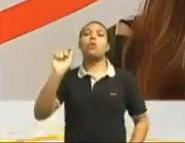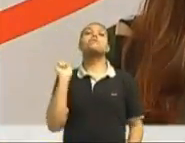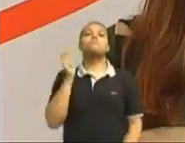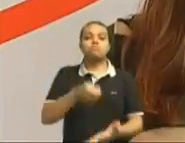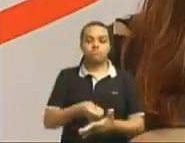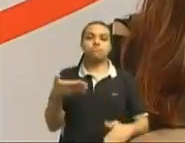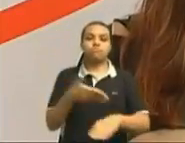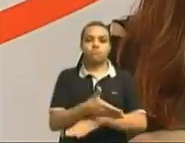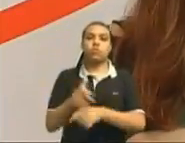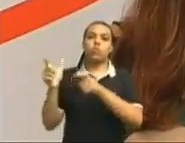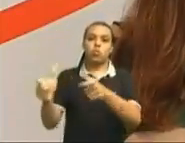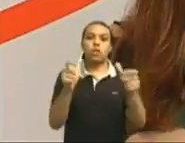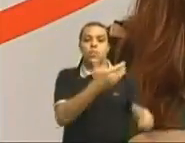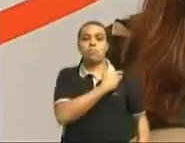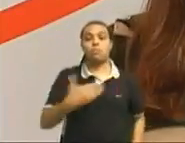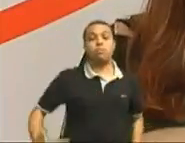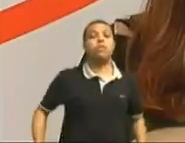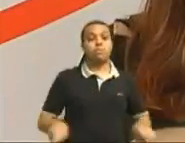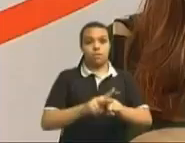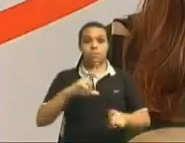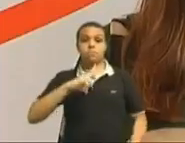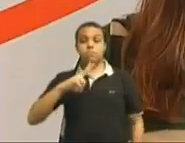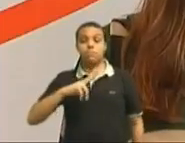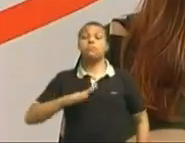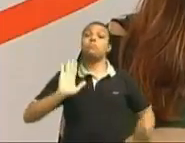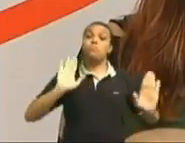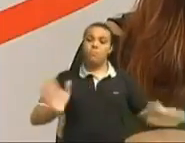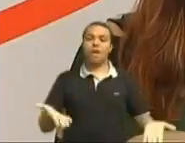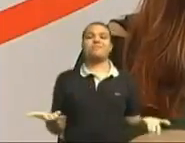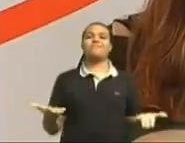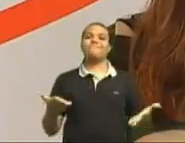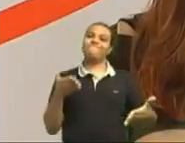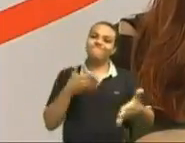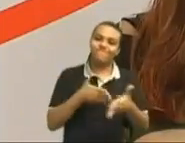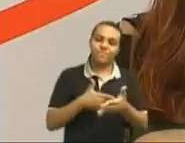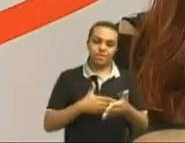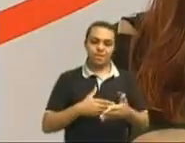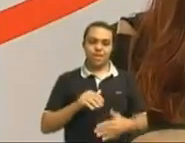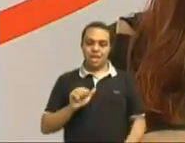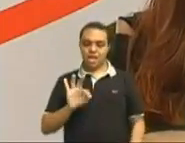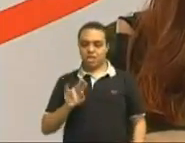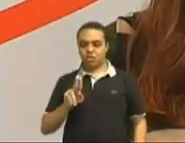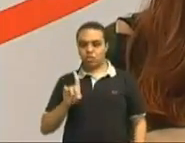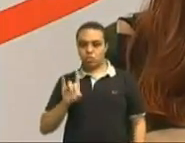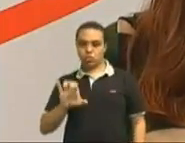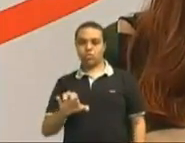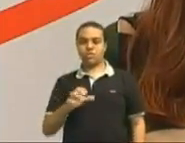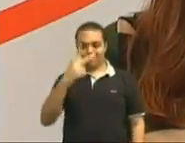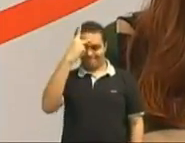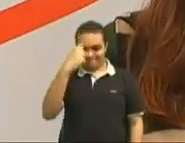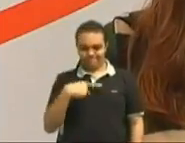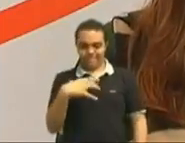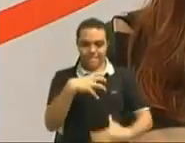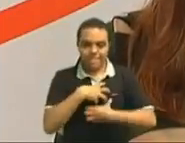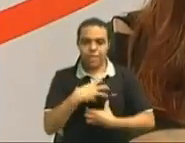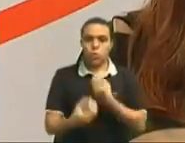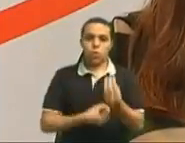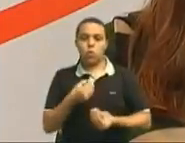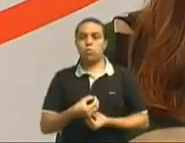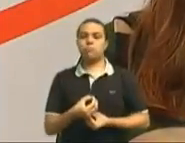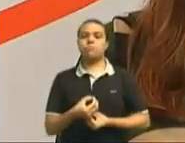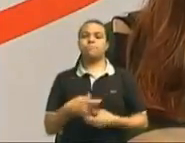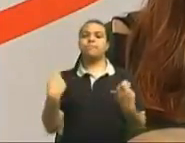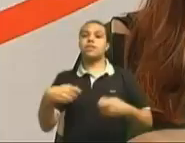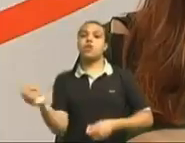acessibilidade em locais públicos e privados. Já as barreiras atitudinais dependem de informação e de um novo